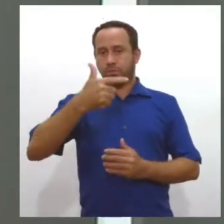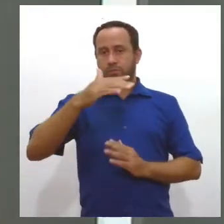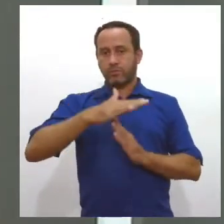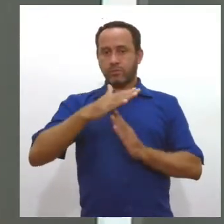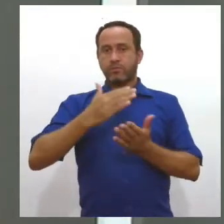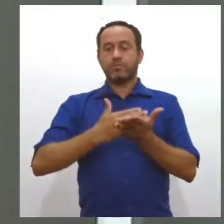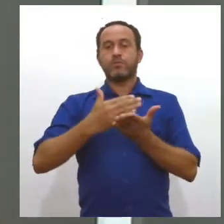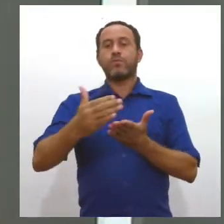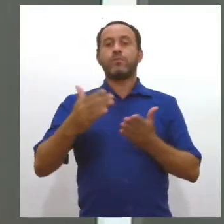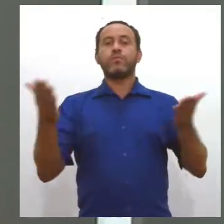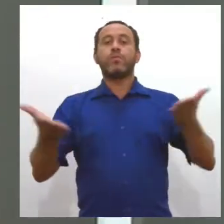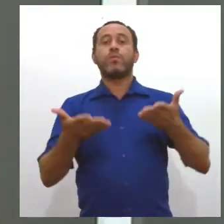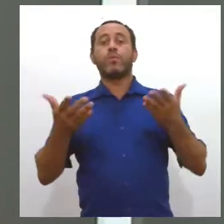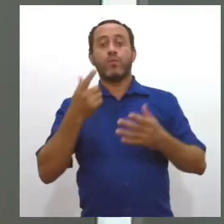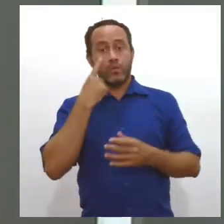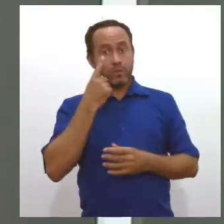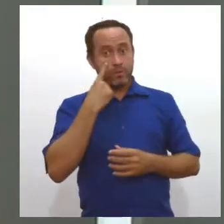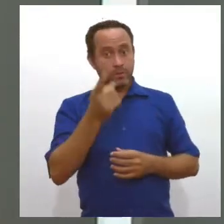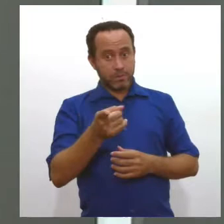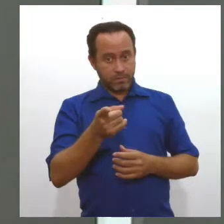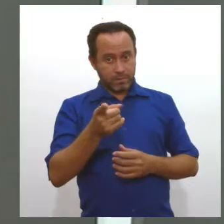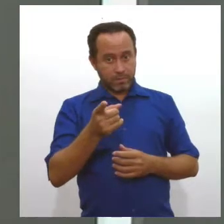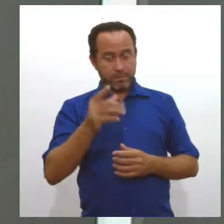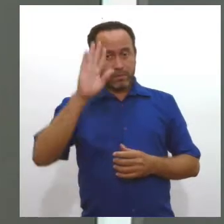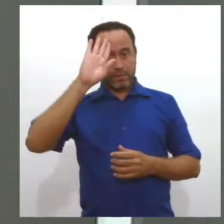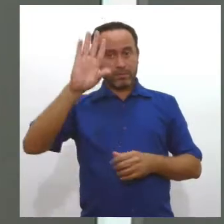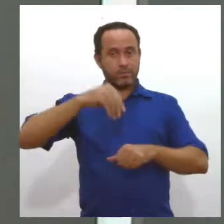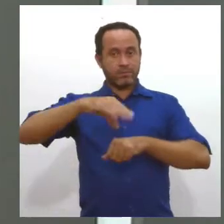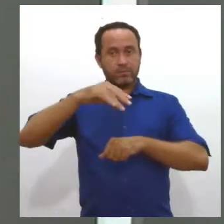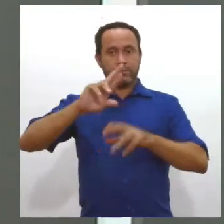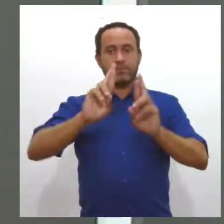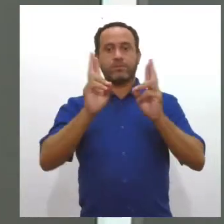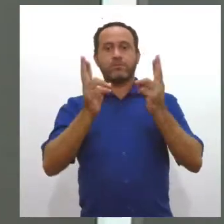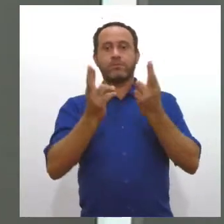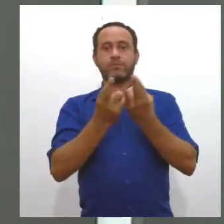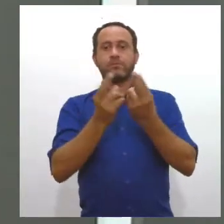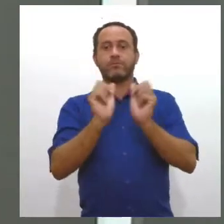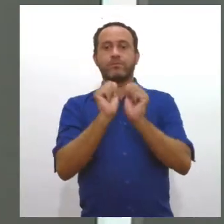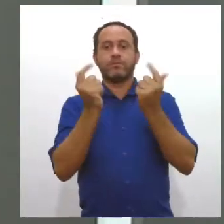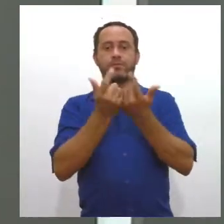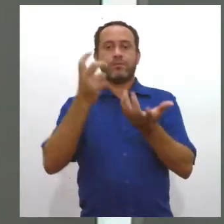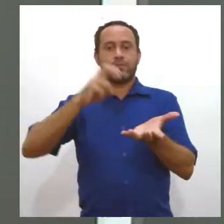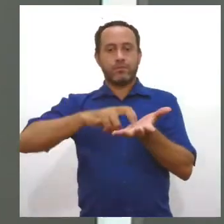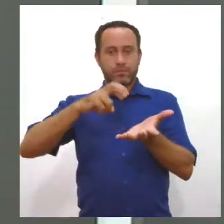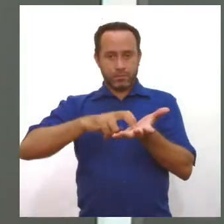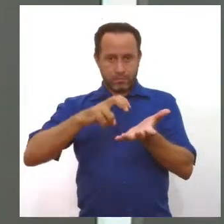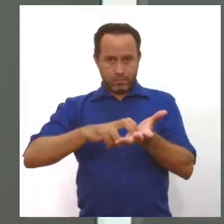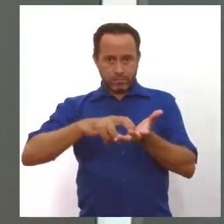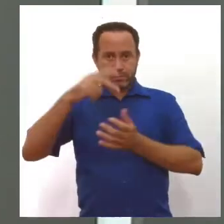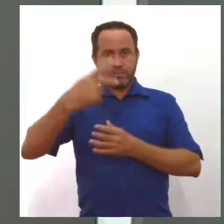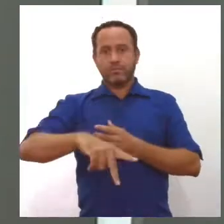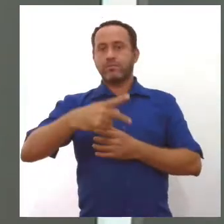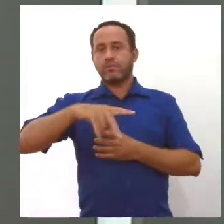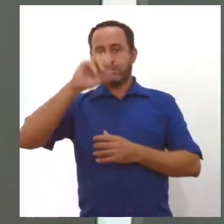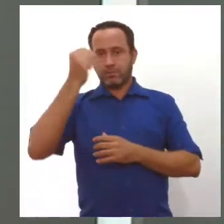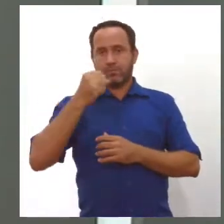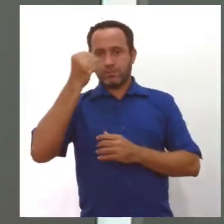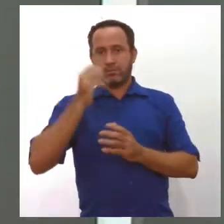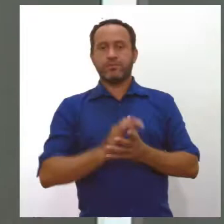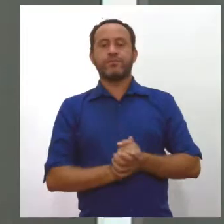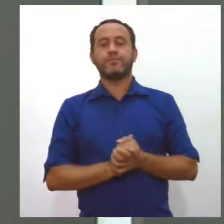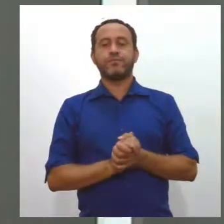começando e hoje você vai ver. Os destaques da sessão mista realizada na manhã de hoje na Assembleia Legislativa de Sergipe.